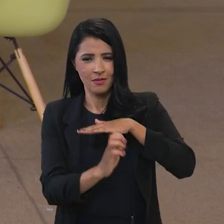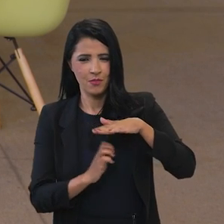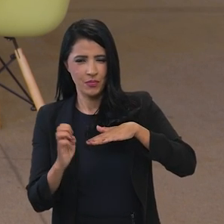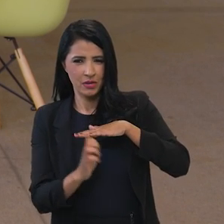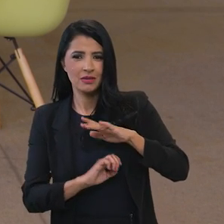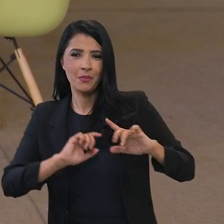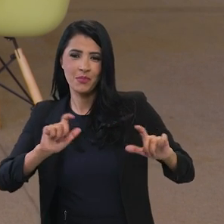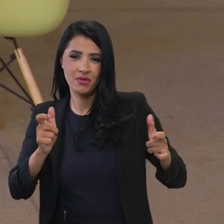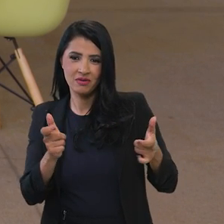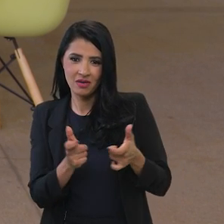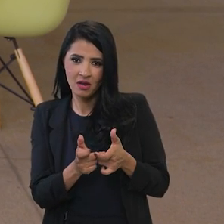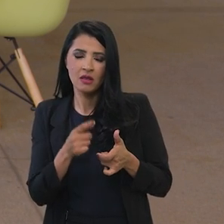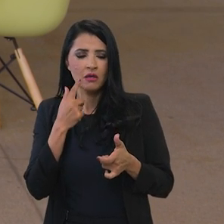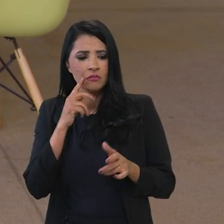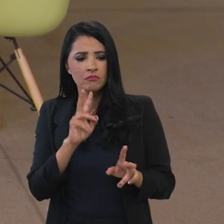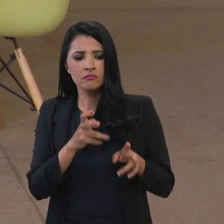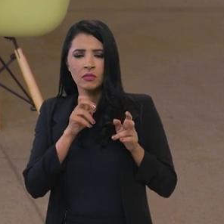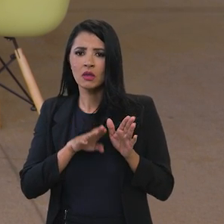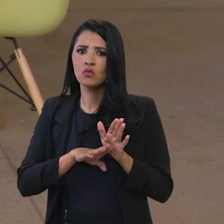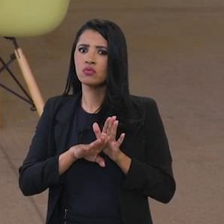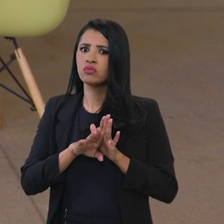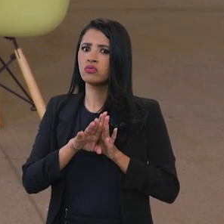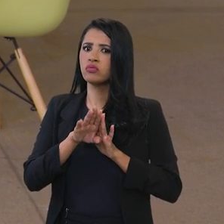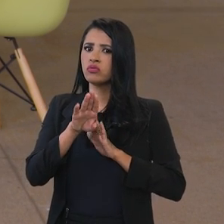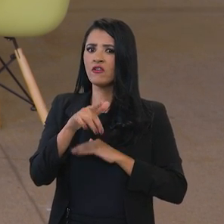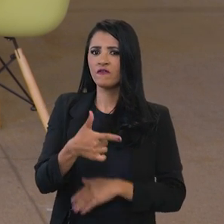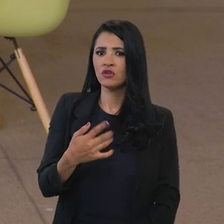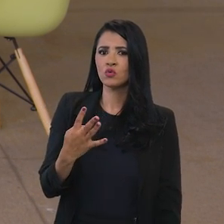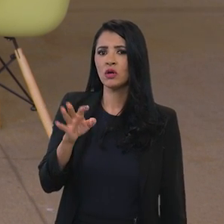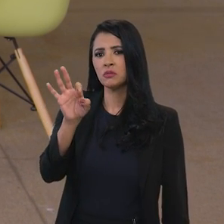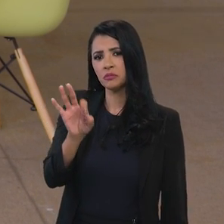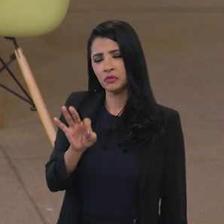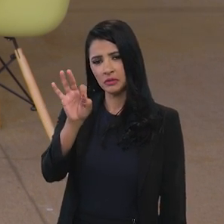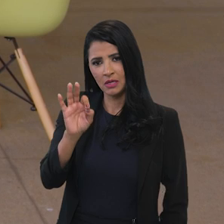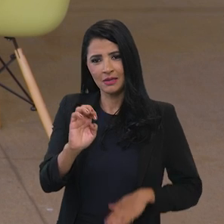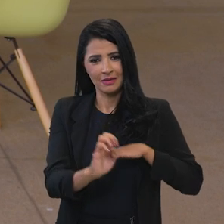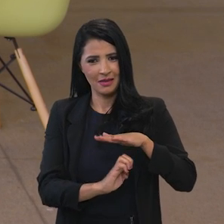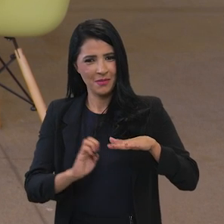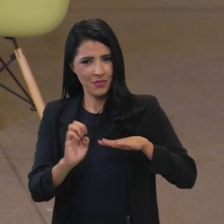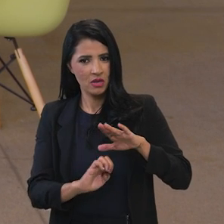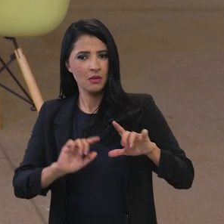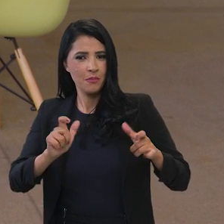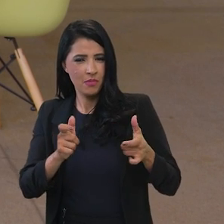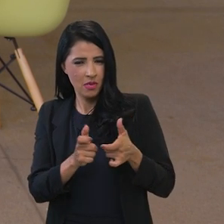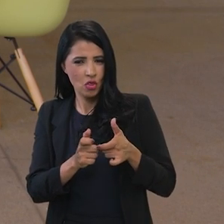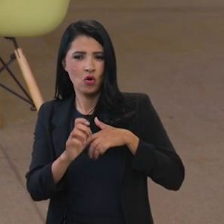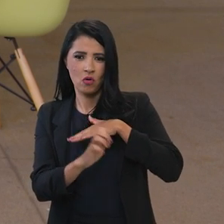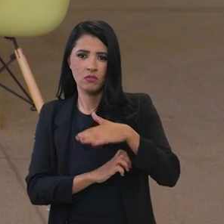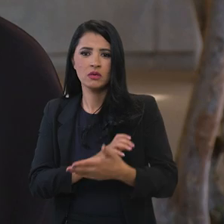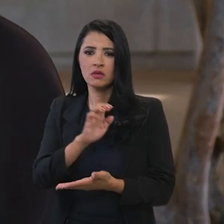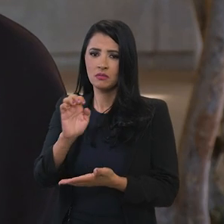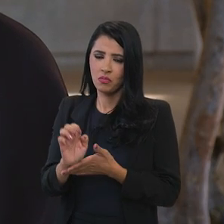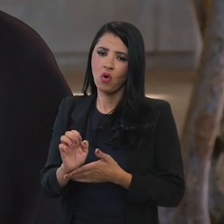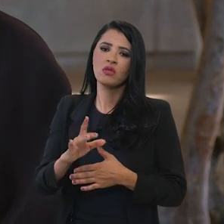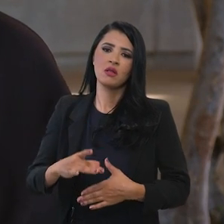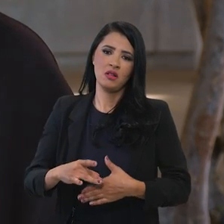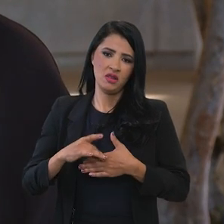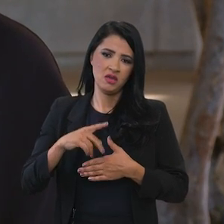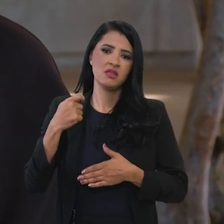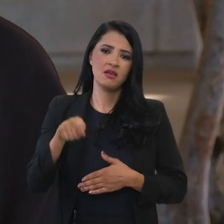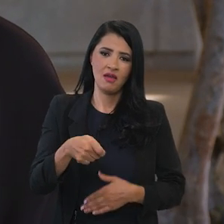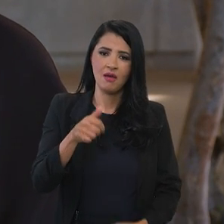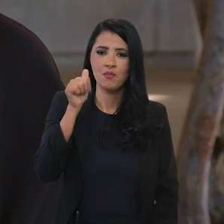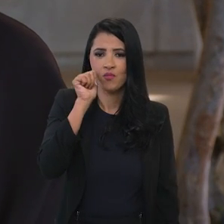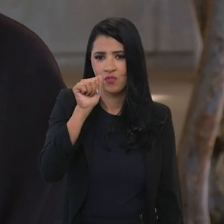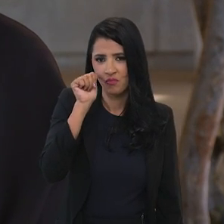a gente vê um aumento importante 24% das empresas de menor porte que exportam são lideradas por mulher ou seja isso